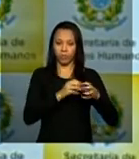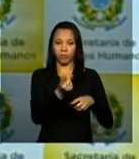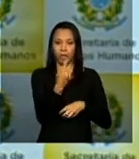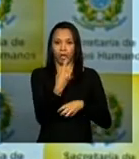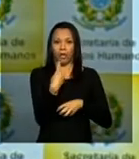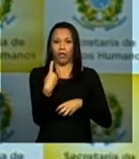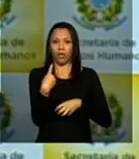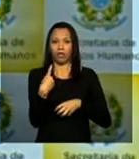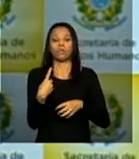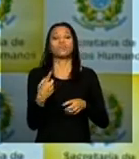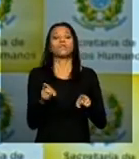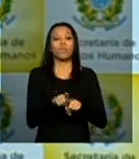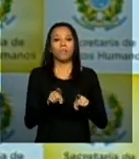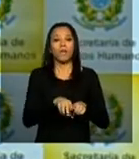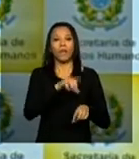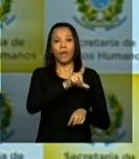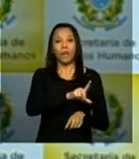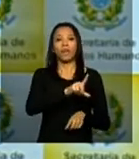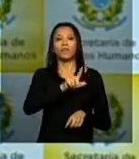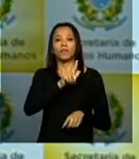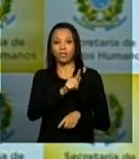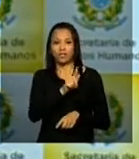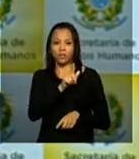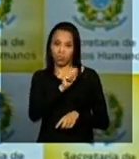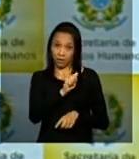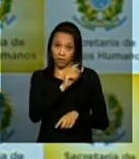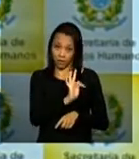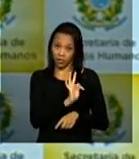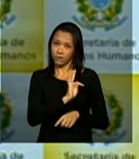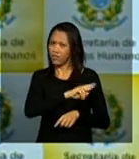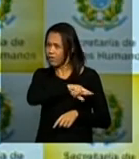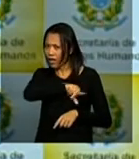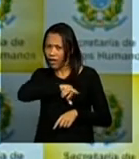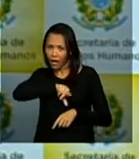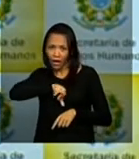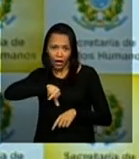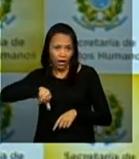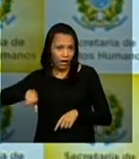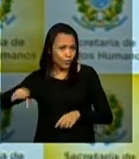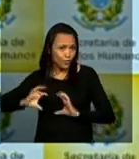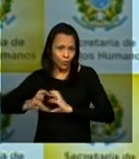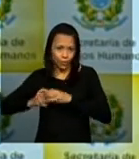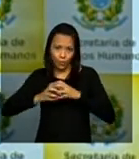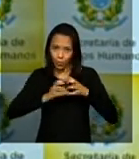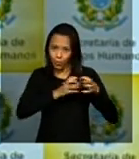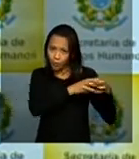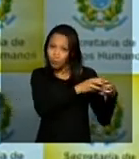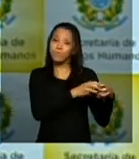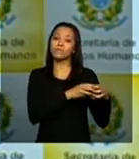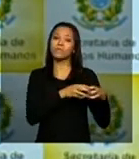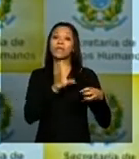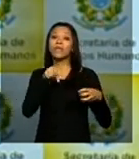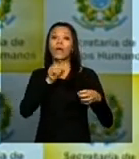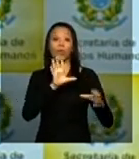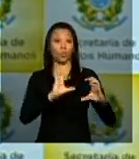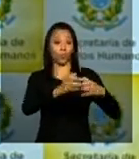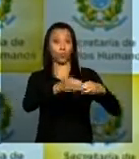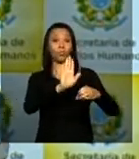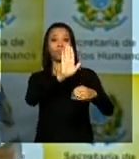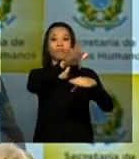e os LGBTs e todas essas comunidades que são geralmente excluídas